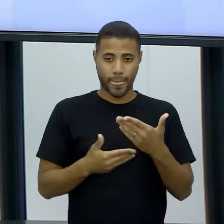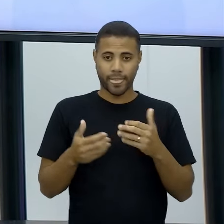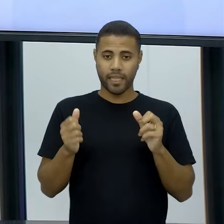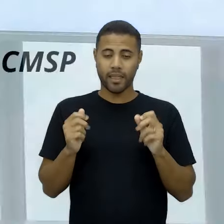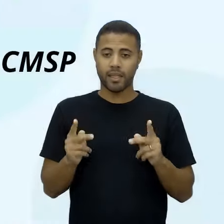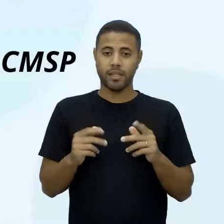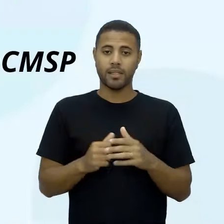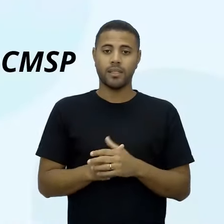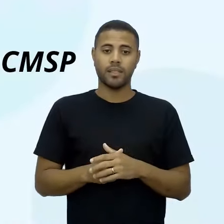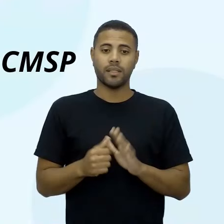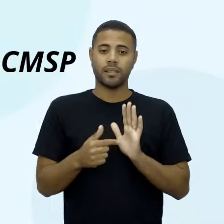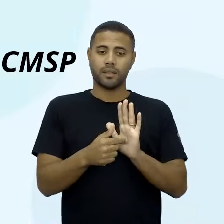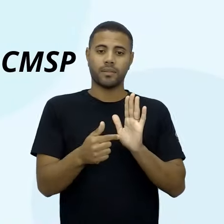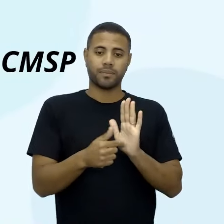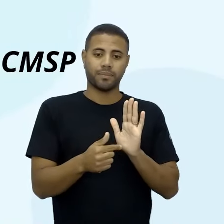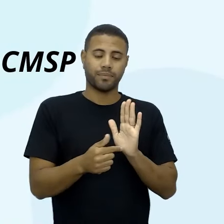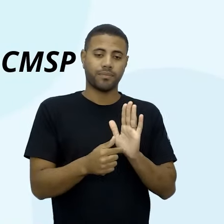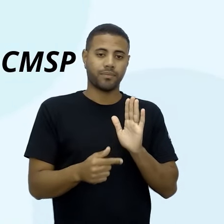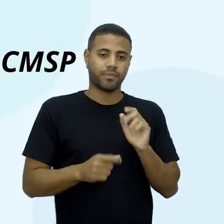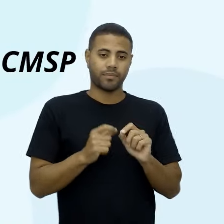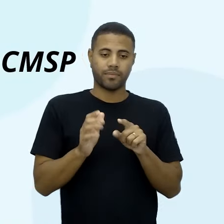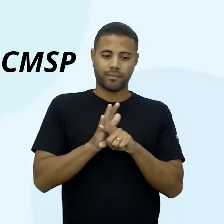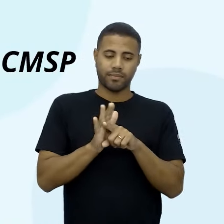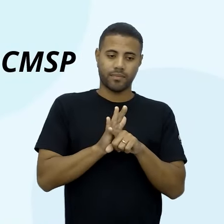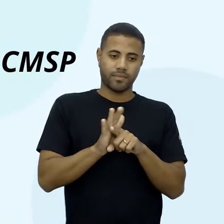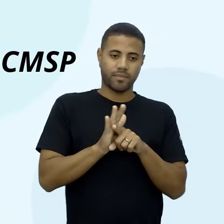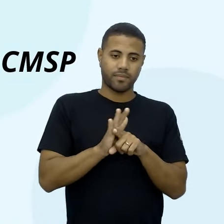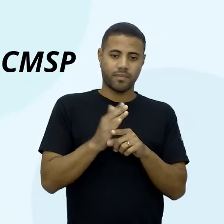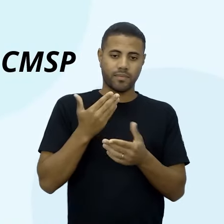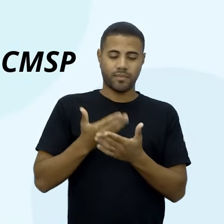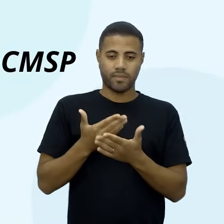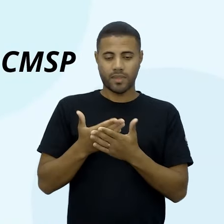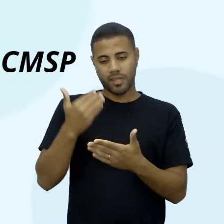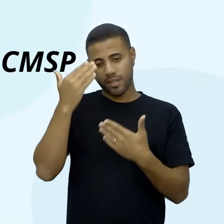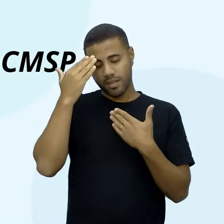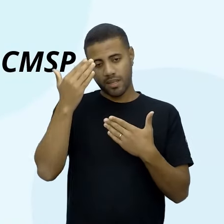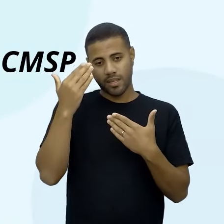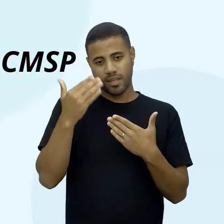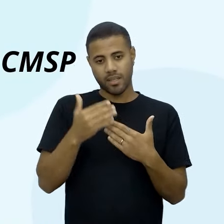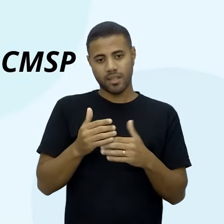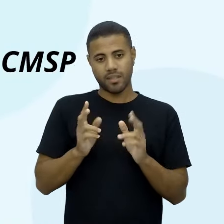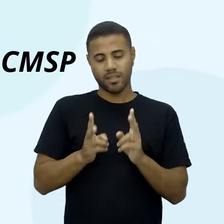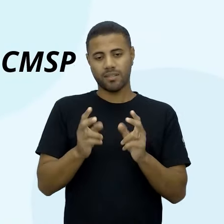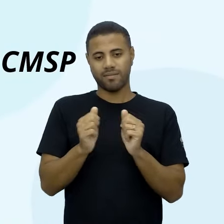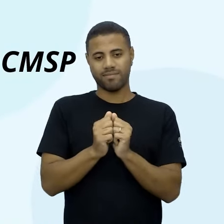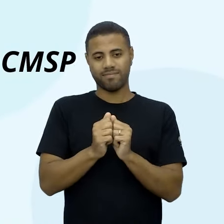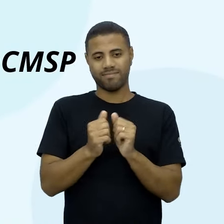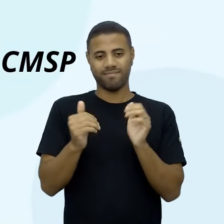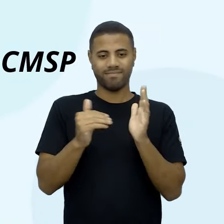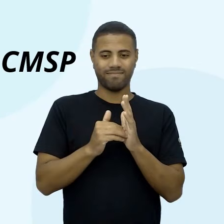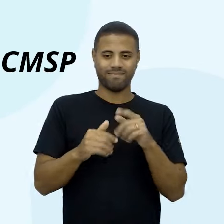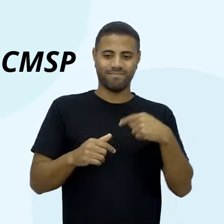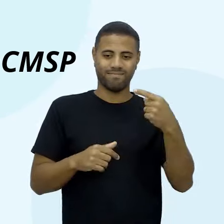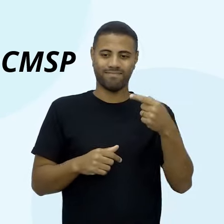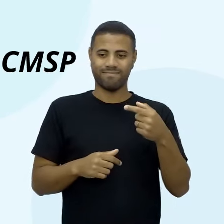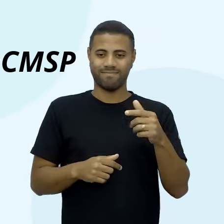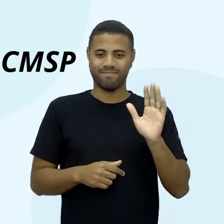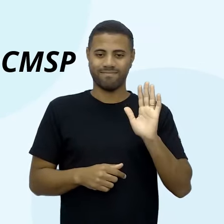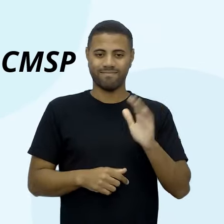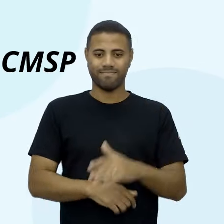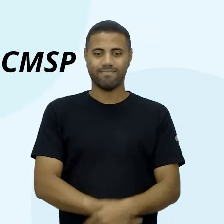colocar o QR Code para vocês fazerem uma análise da aula, eu agradeço, obrigado, fiquem com a gente aqui, até daqui a pouco. Tchau.